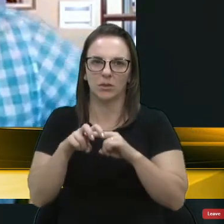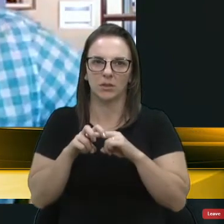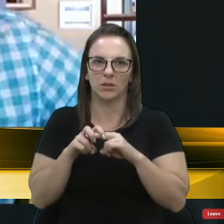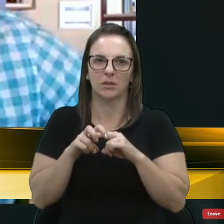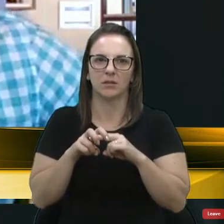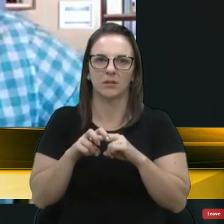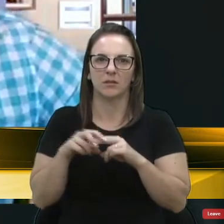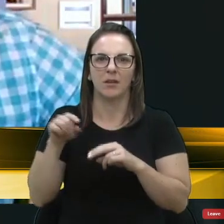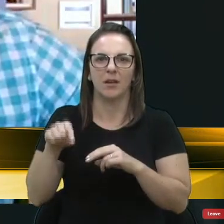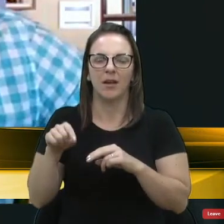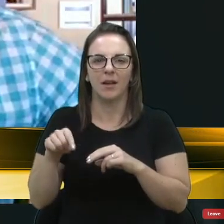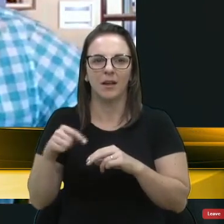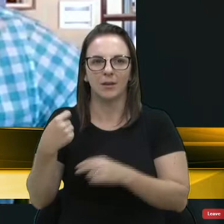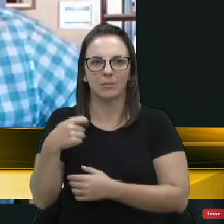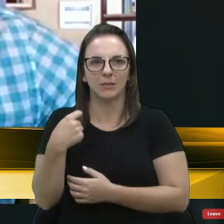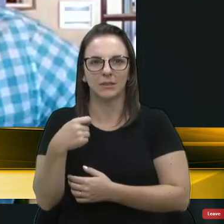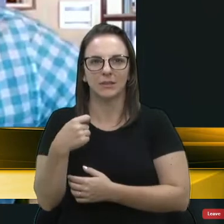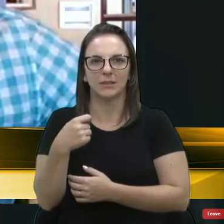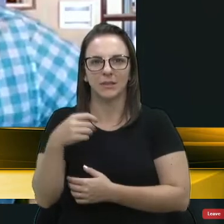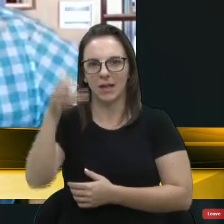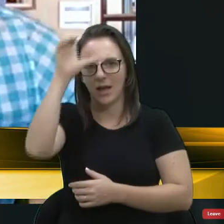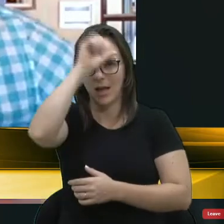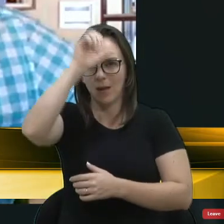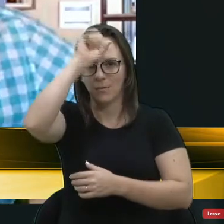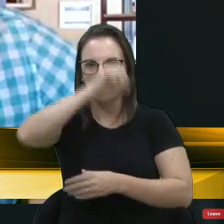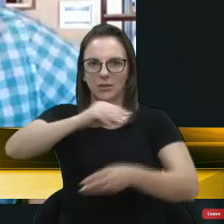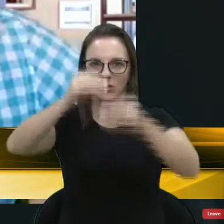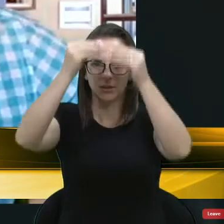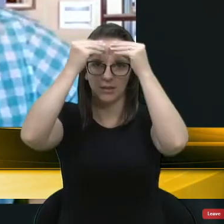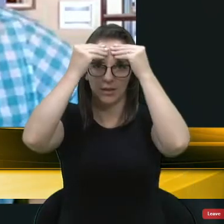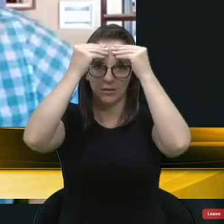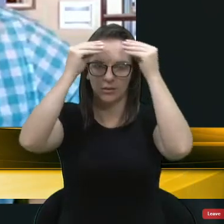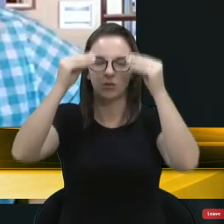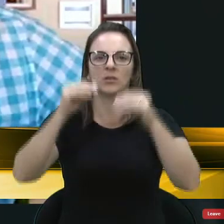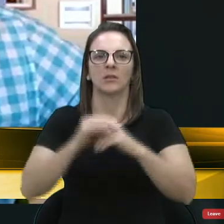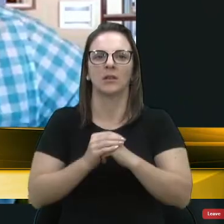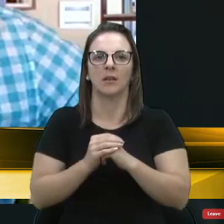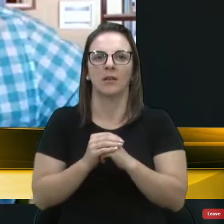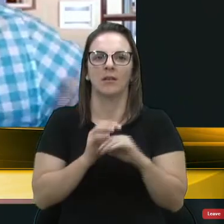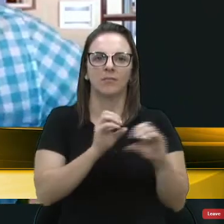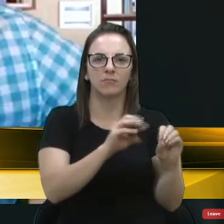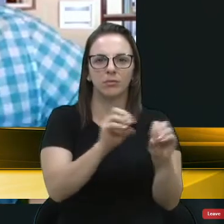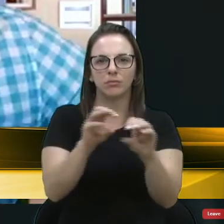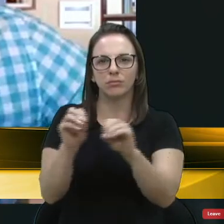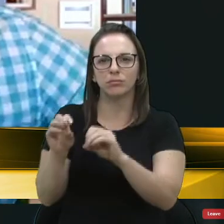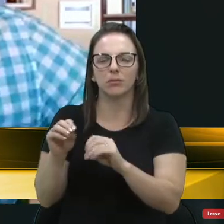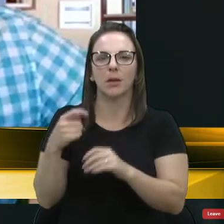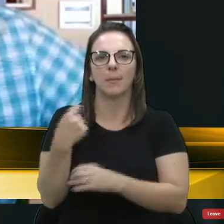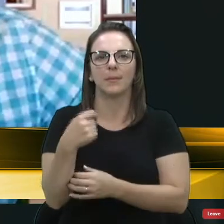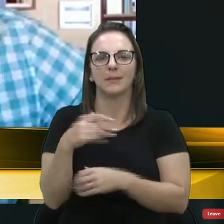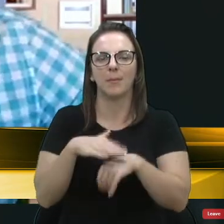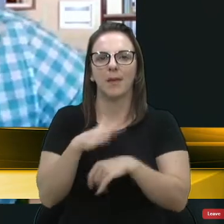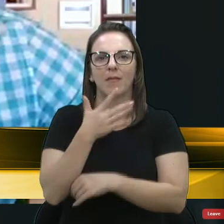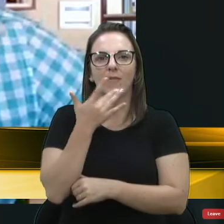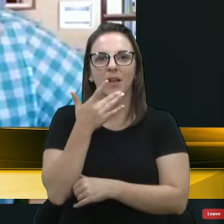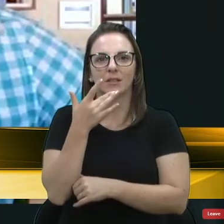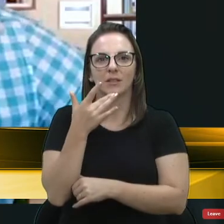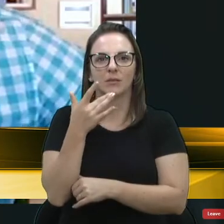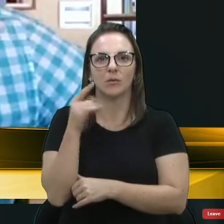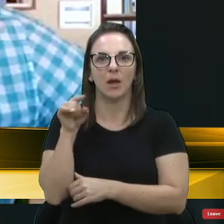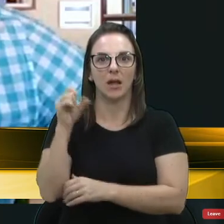aprendizado, mas é inconveniente e é problema você ter facilidade ou ser um superdotado.